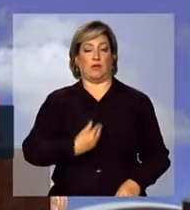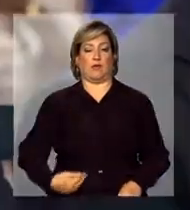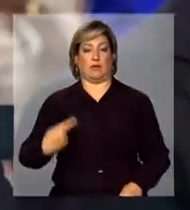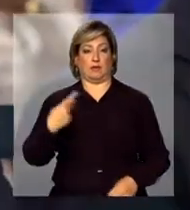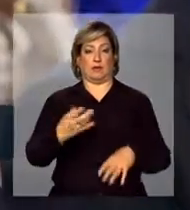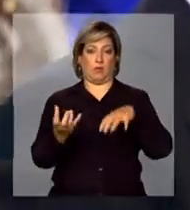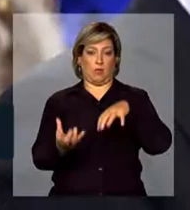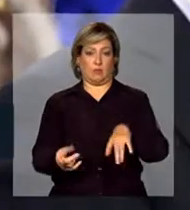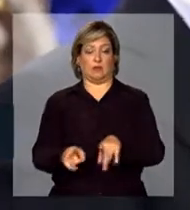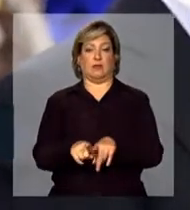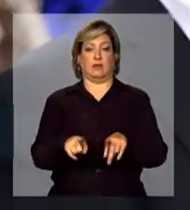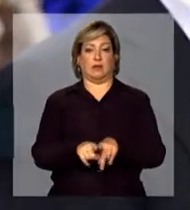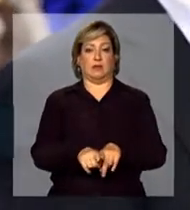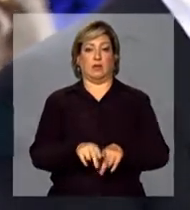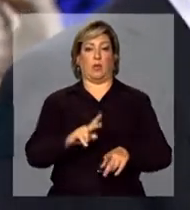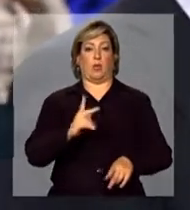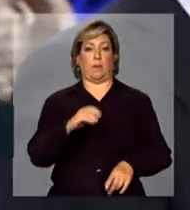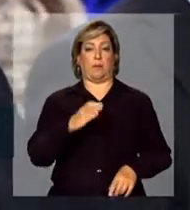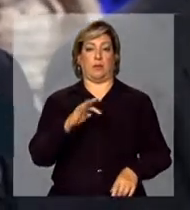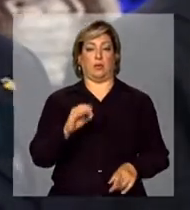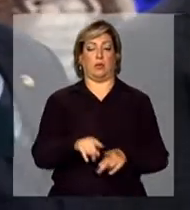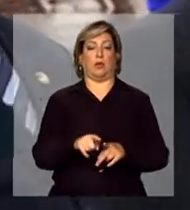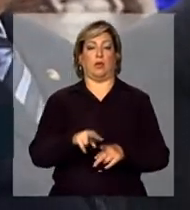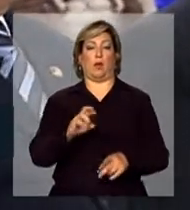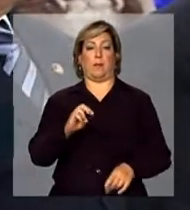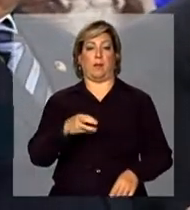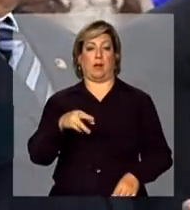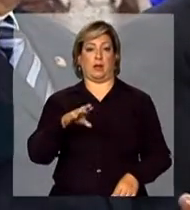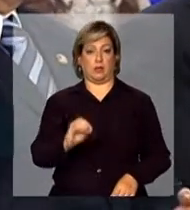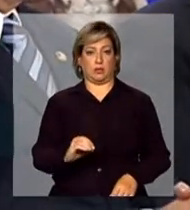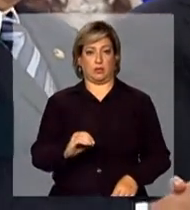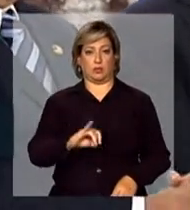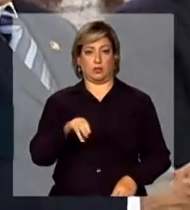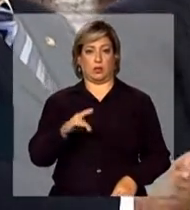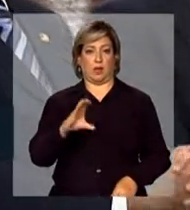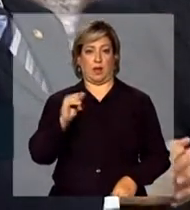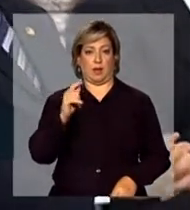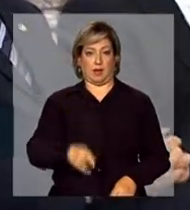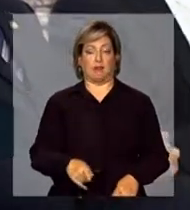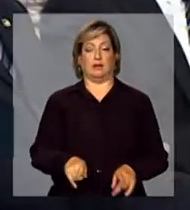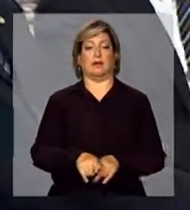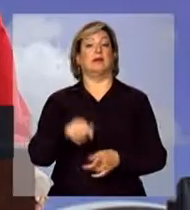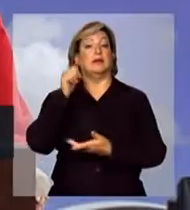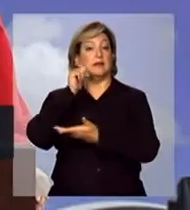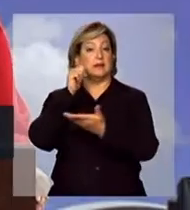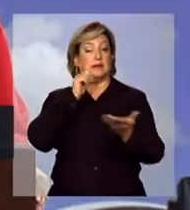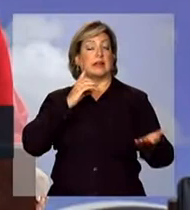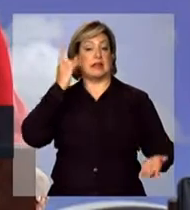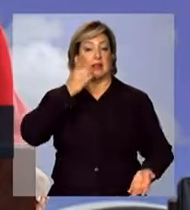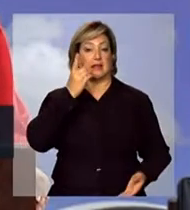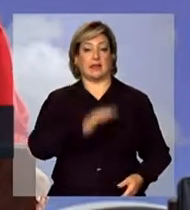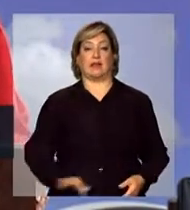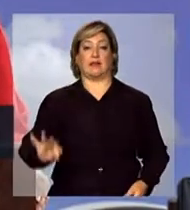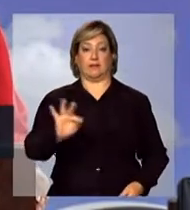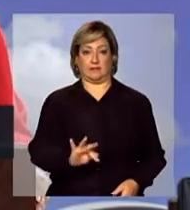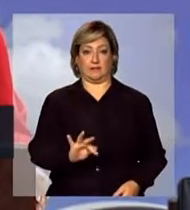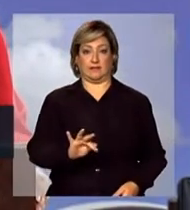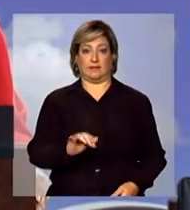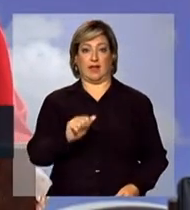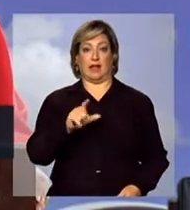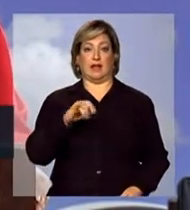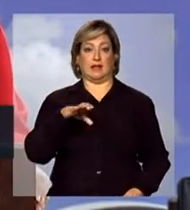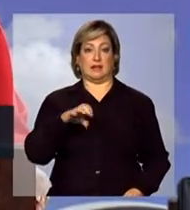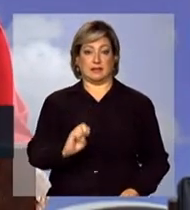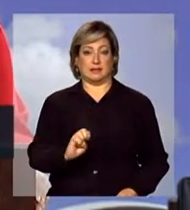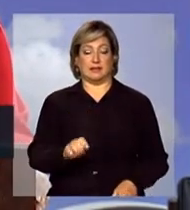Costa e Romero Juca. Queria cumprimentar as senhoras deputadas federais, Alice